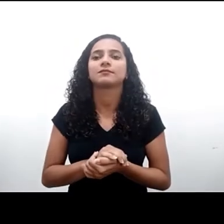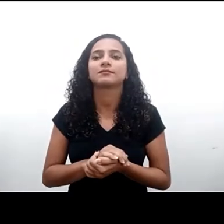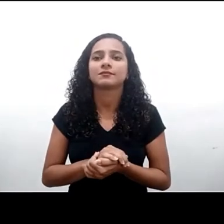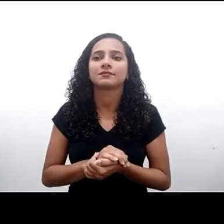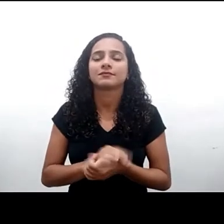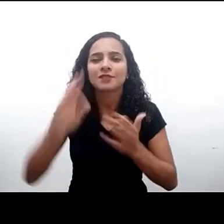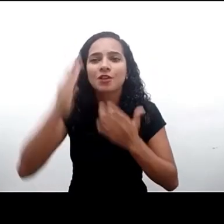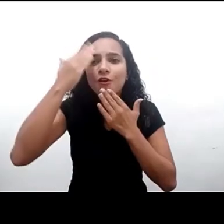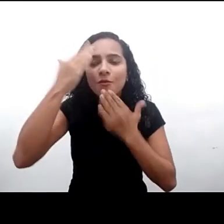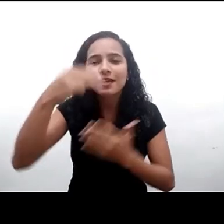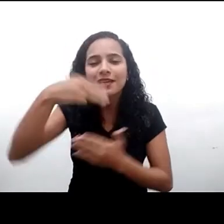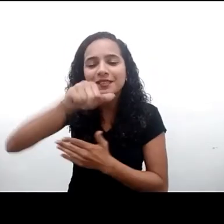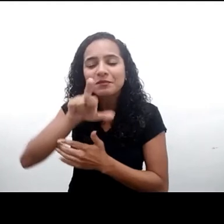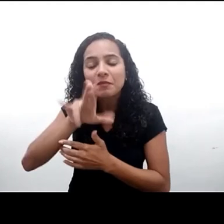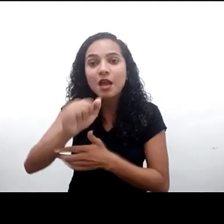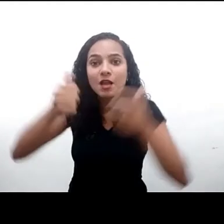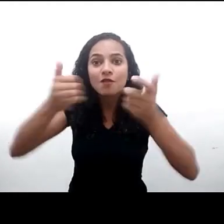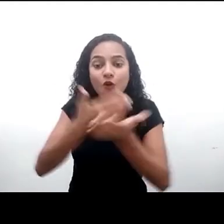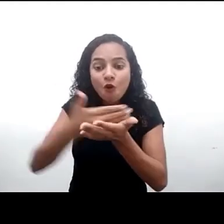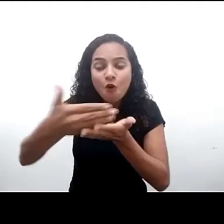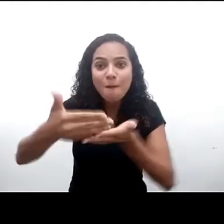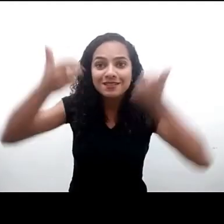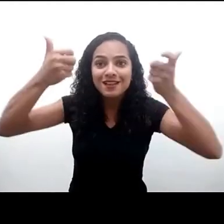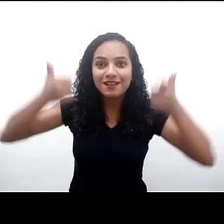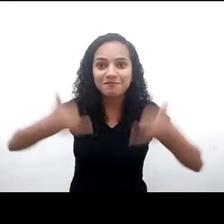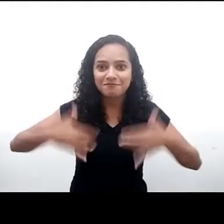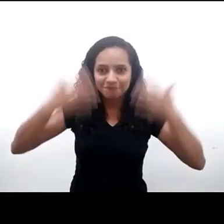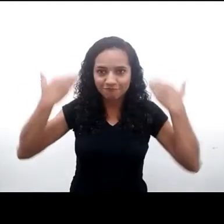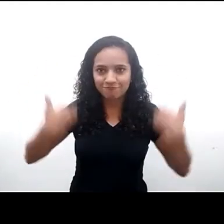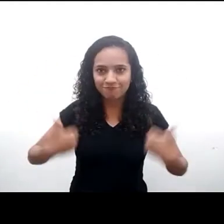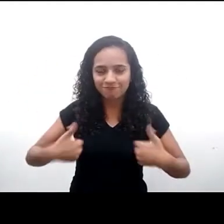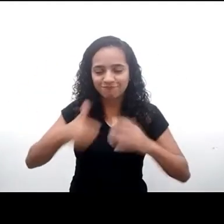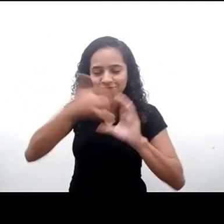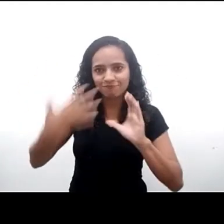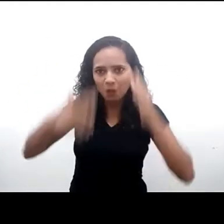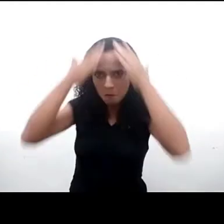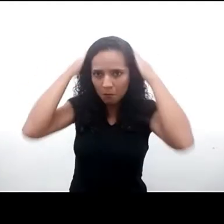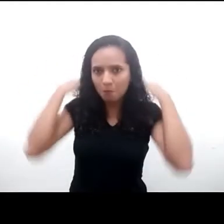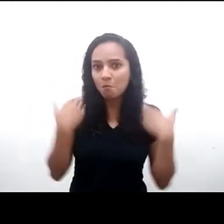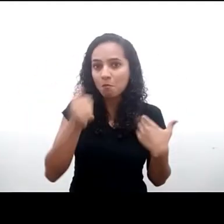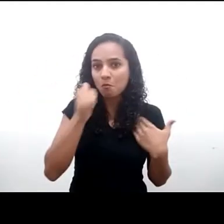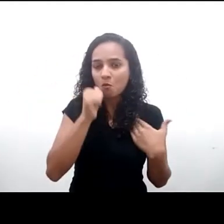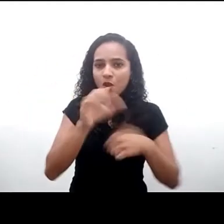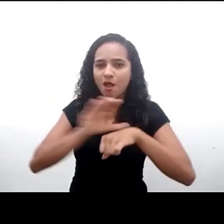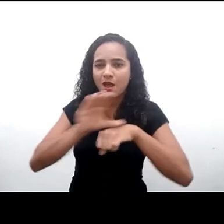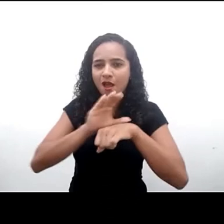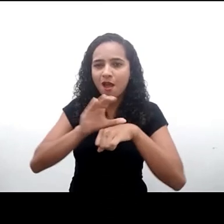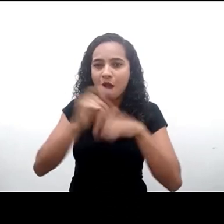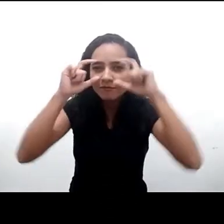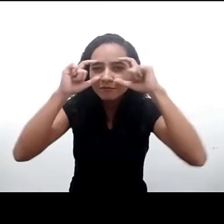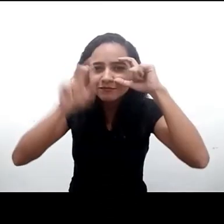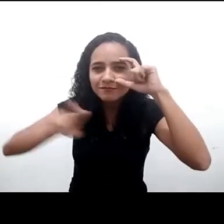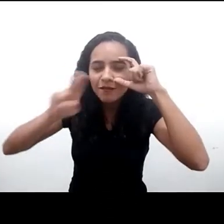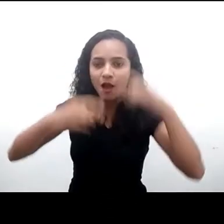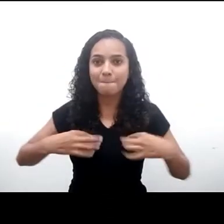Obrigada, Maíra. Eu vou começar fazendo a minha audiodescrição. Eu sou uma mulher, de cabelos compridos castanhos, estou usando óculos e vestindo uma